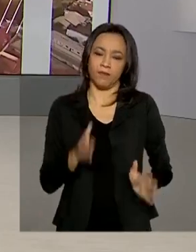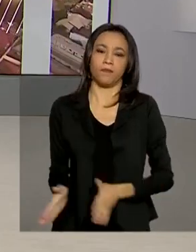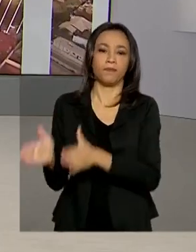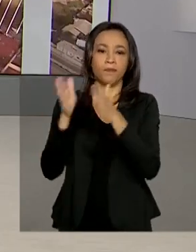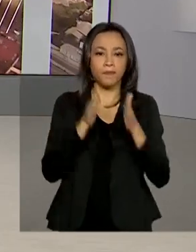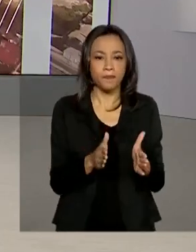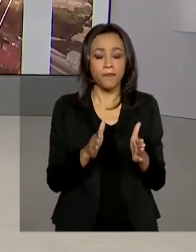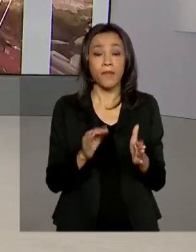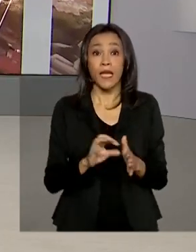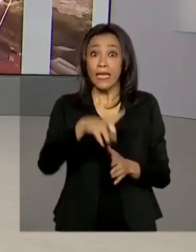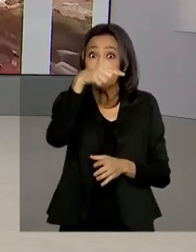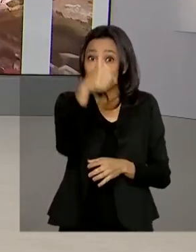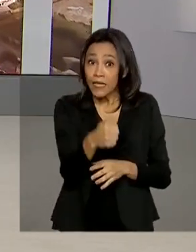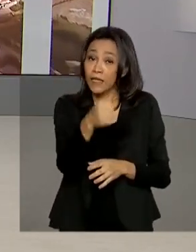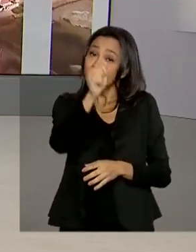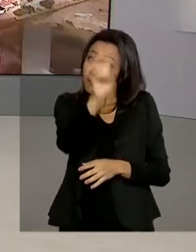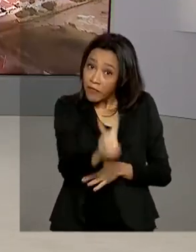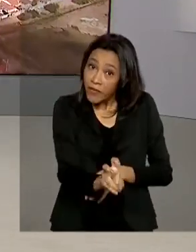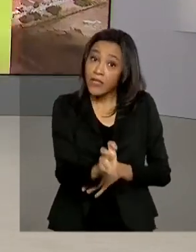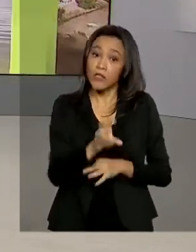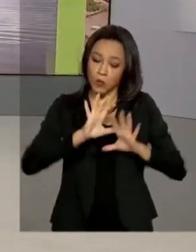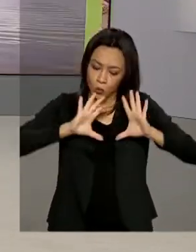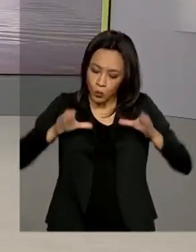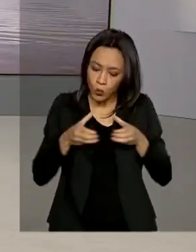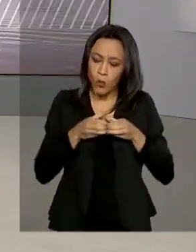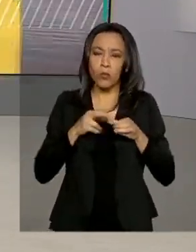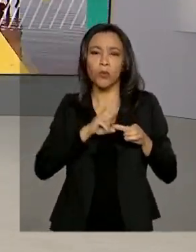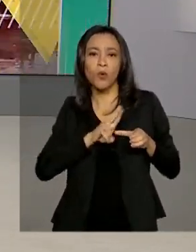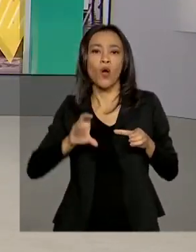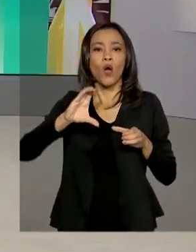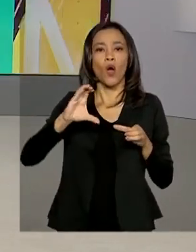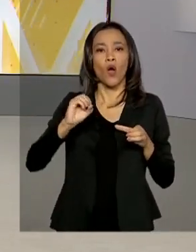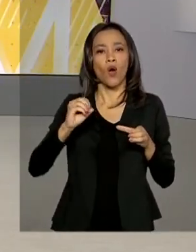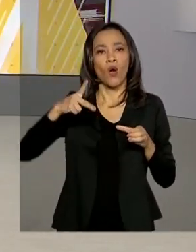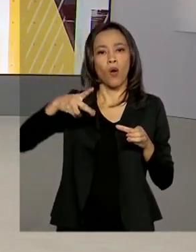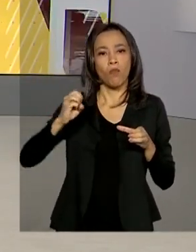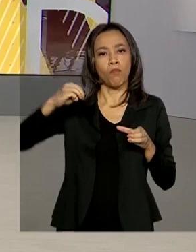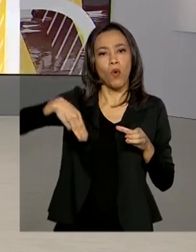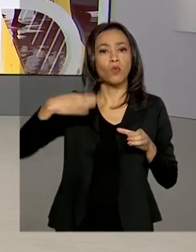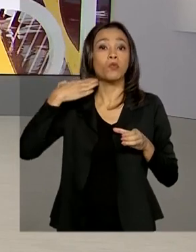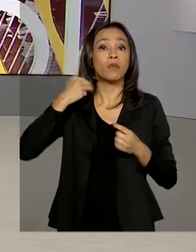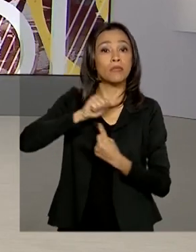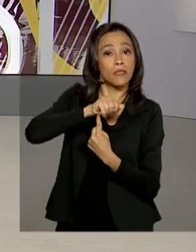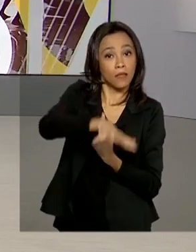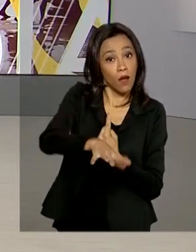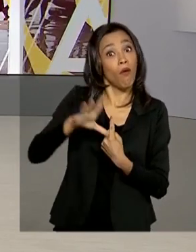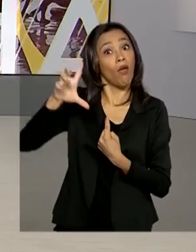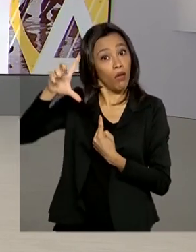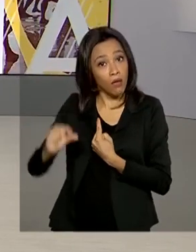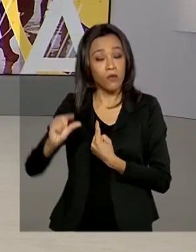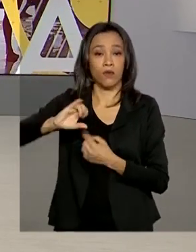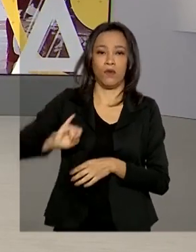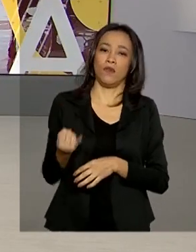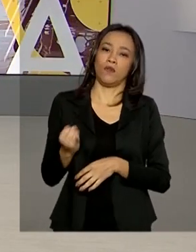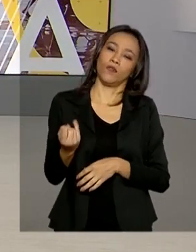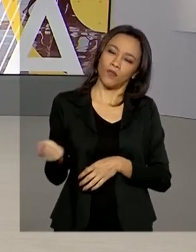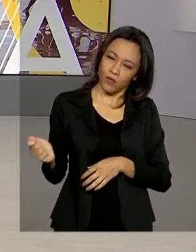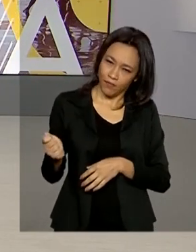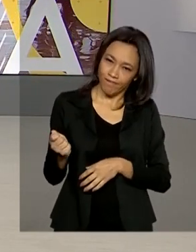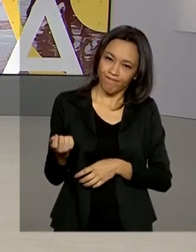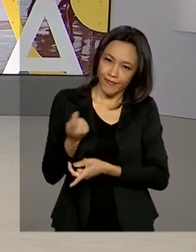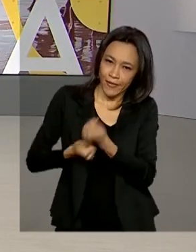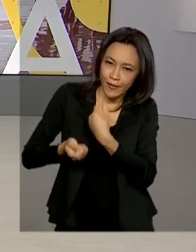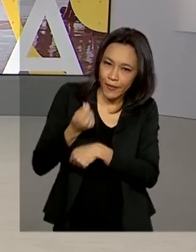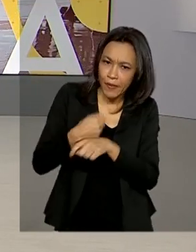Pela sétima vez consecutiva, o Comitê de Política Monetária do Banco Central reduziu a taxa básica de juros da economia, a Selic.